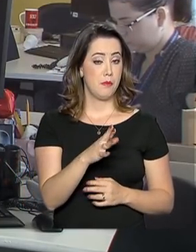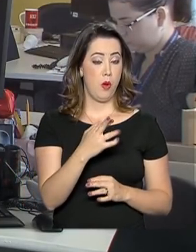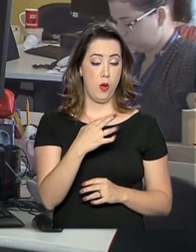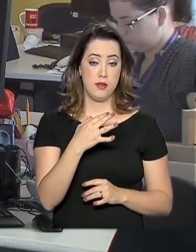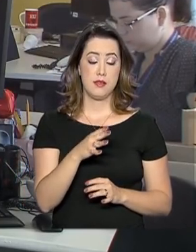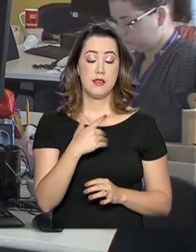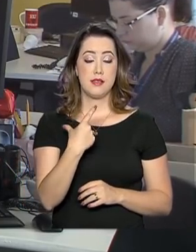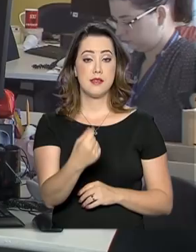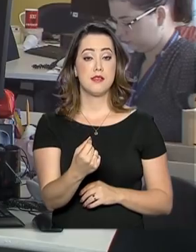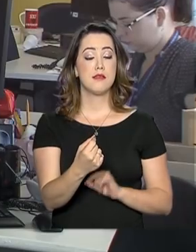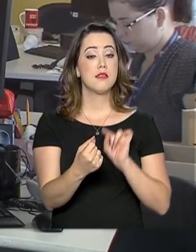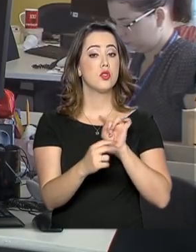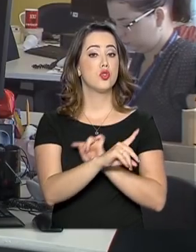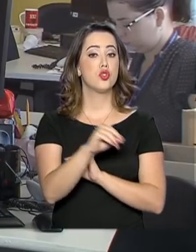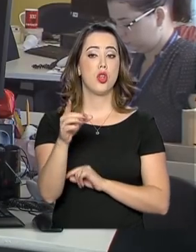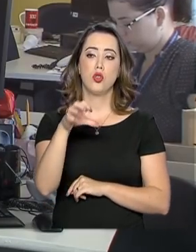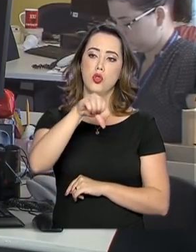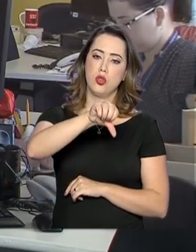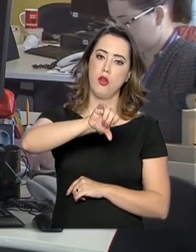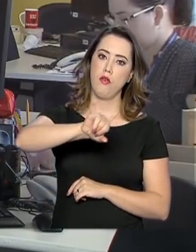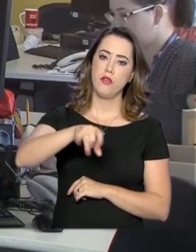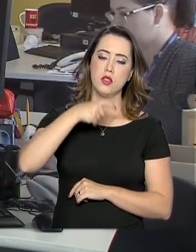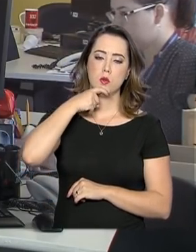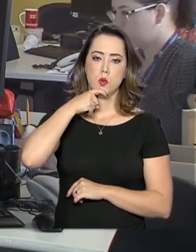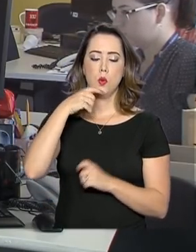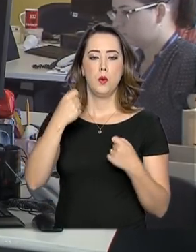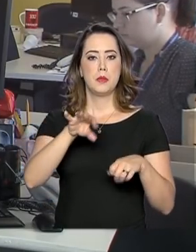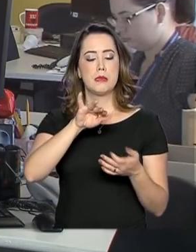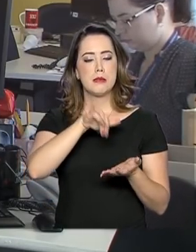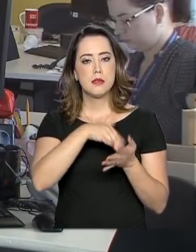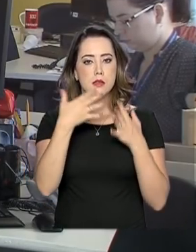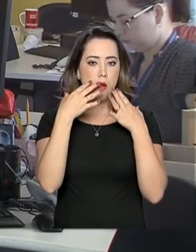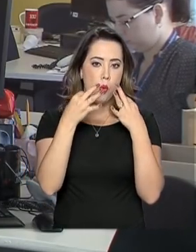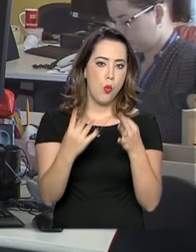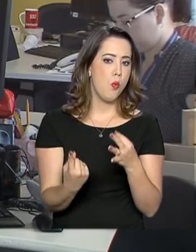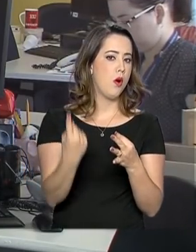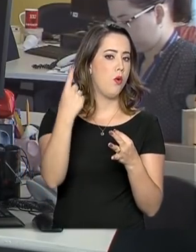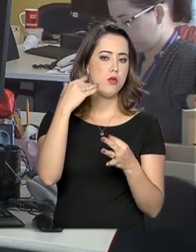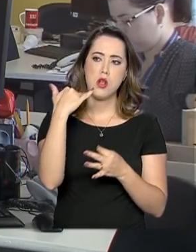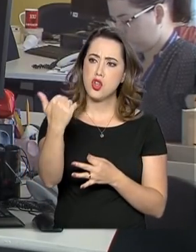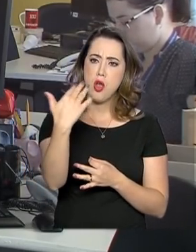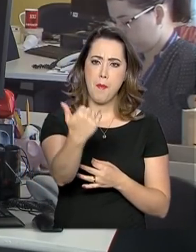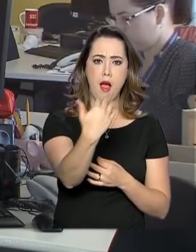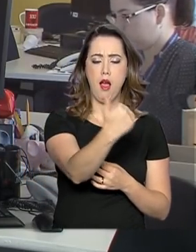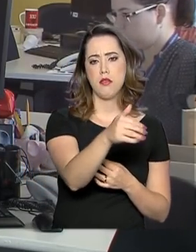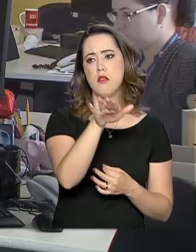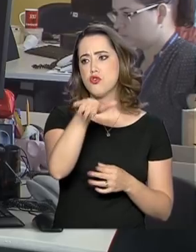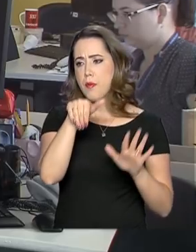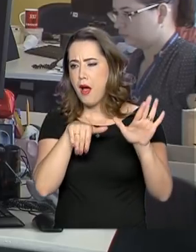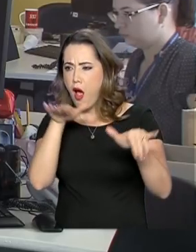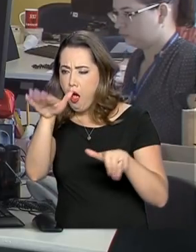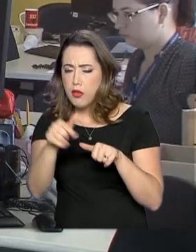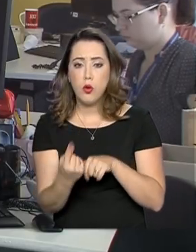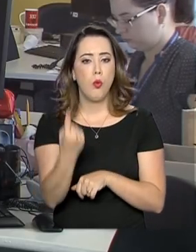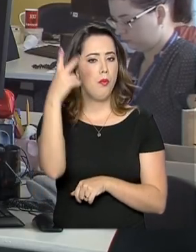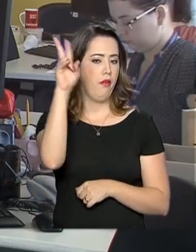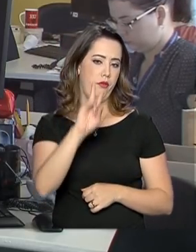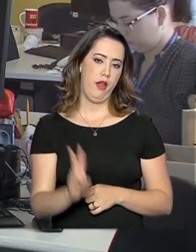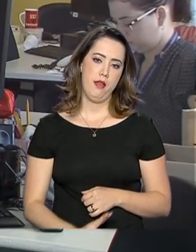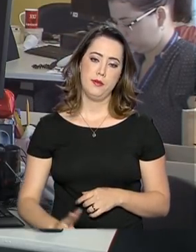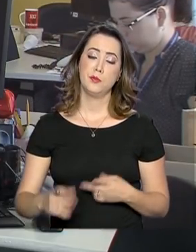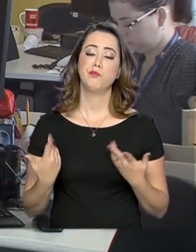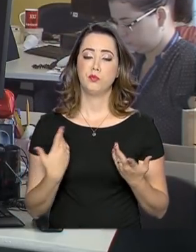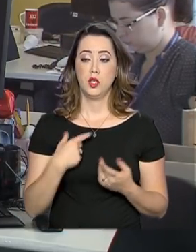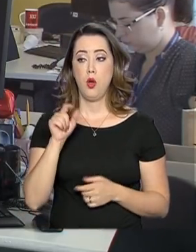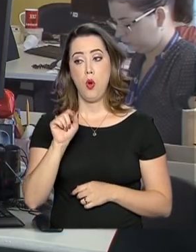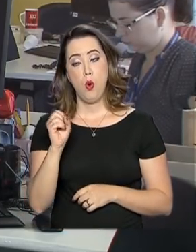julho. Os inscritos no FIES devem ficar atentos a uma chamada, que é única, e na lista de espera. A pré-seleção dos participantes da